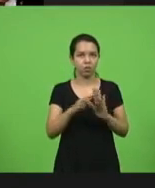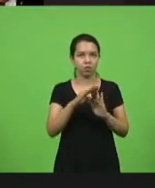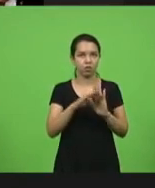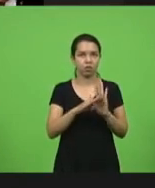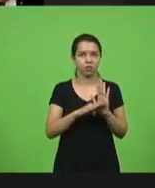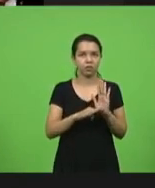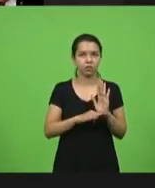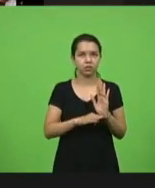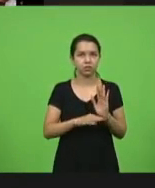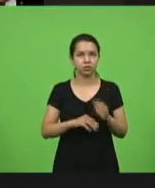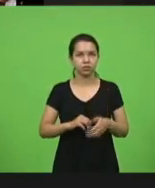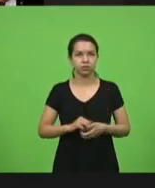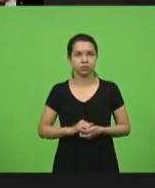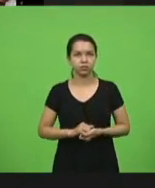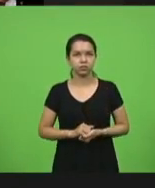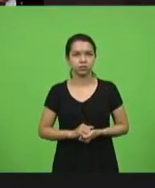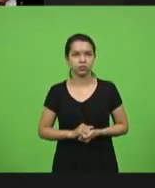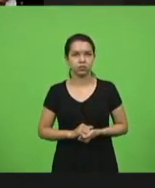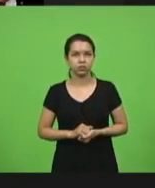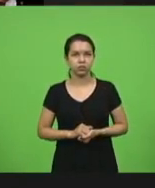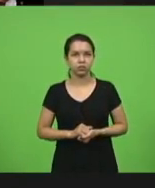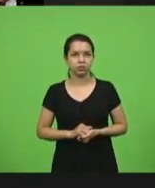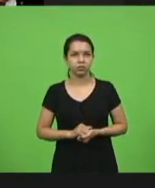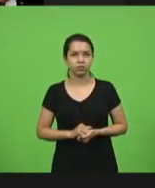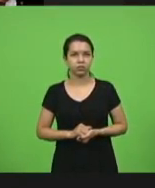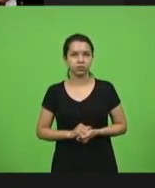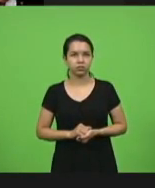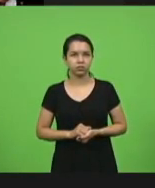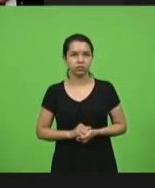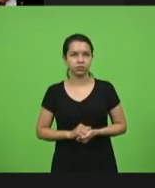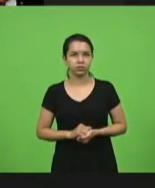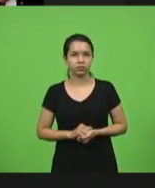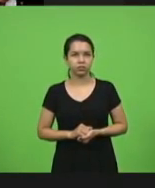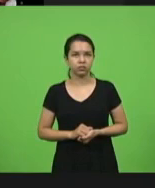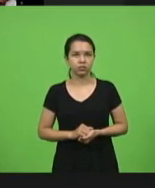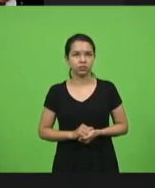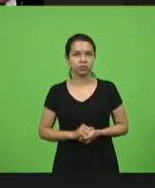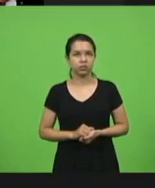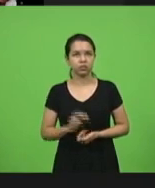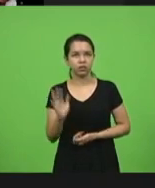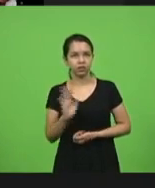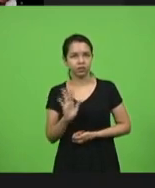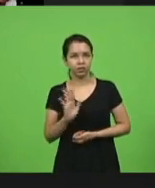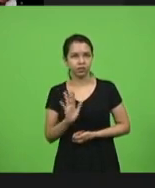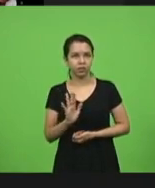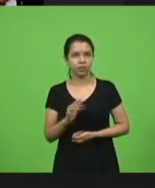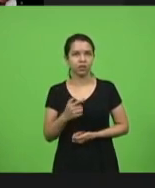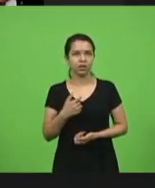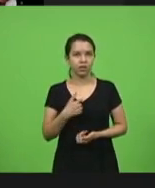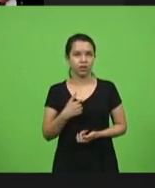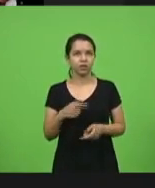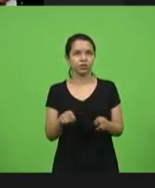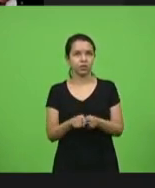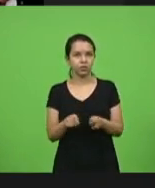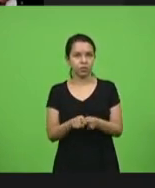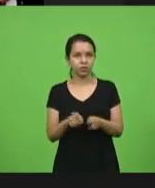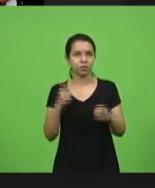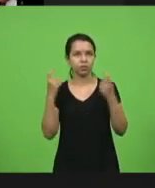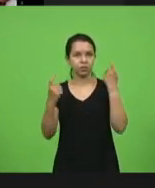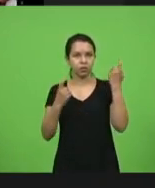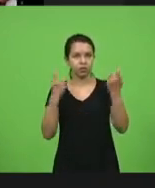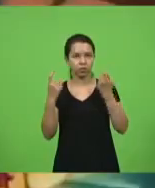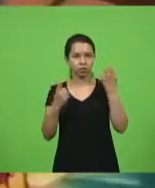Ô, Neldi. Deputada Ada. Ah, oi, querido. Não, é assim, eu também me preocupo muito, achei